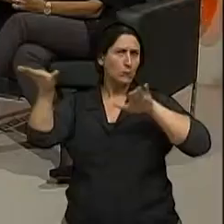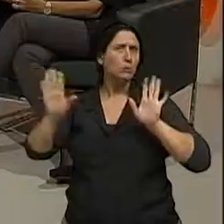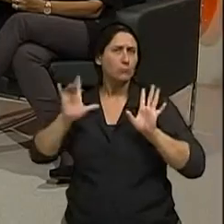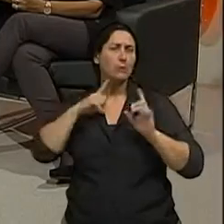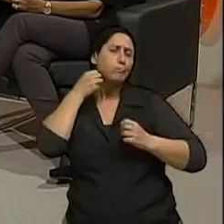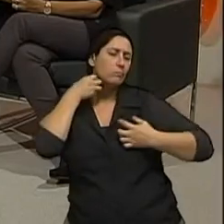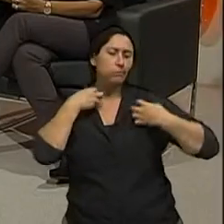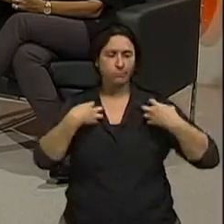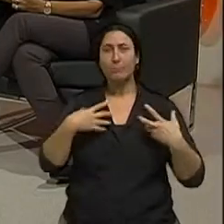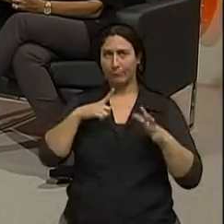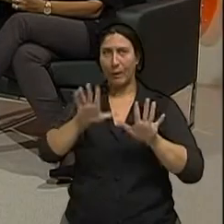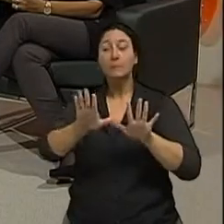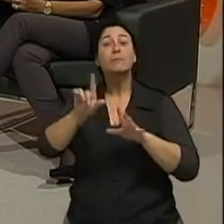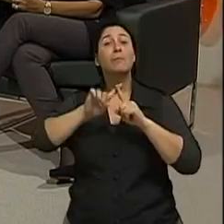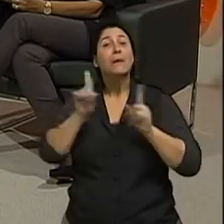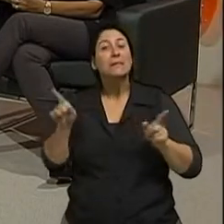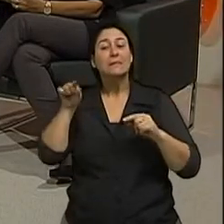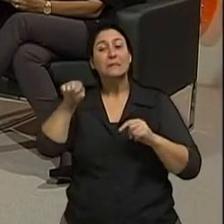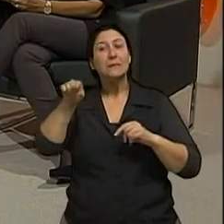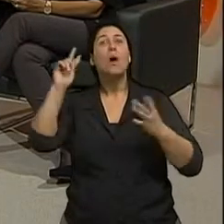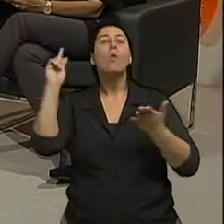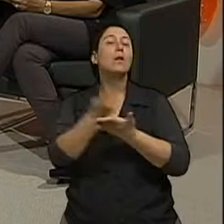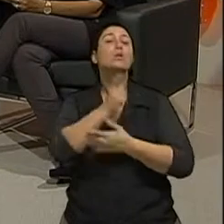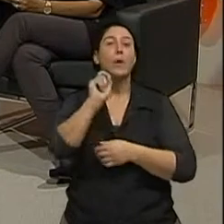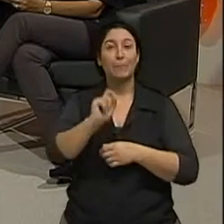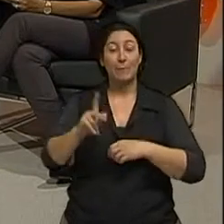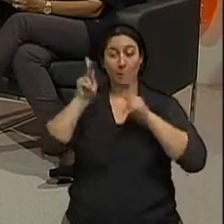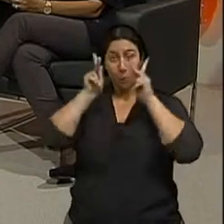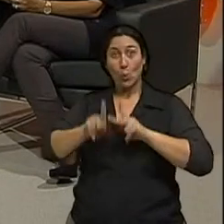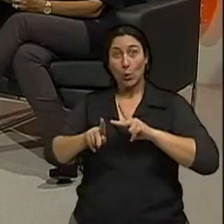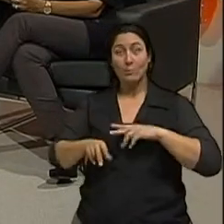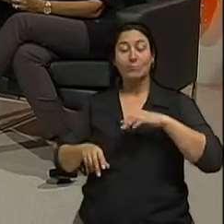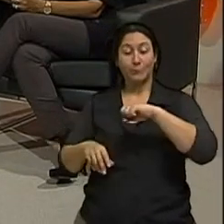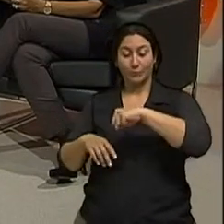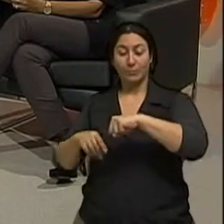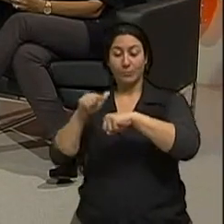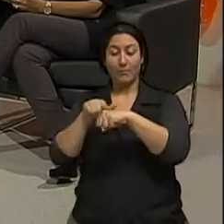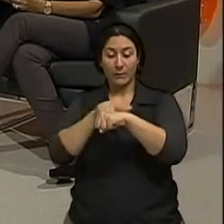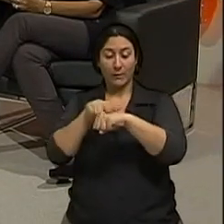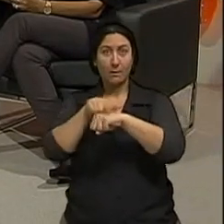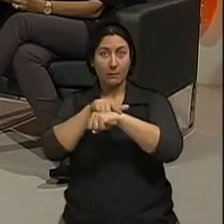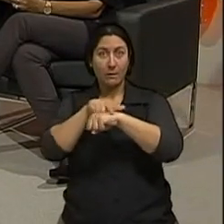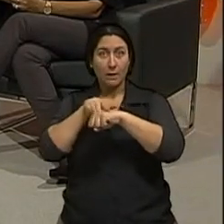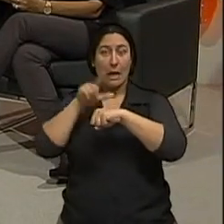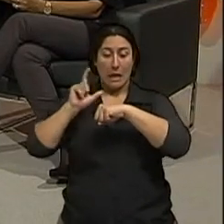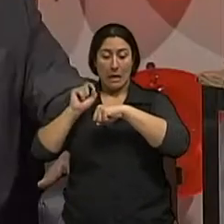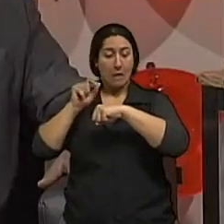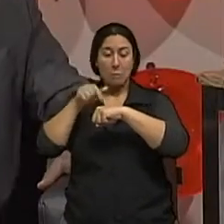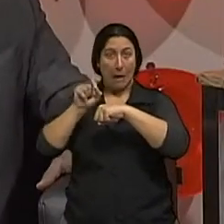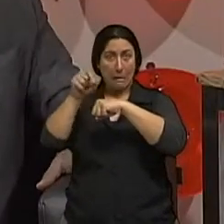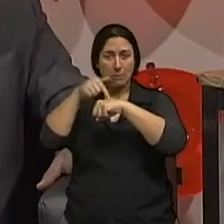se disseminar e parar nesses linfonodos então frequentemente o tratamento